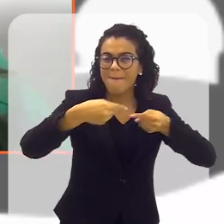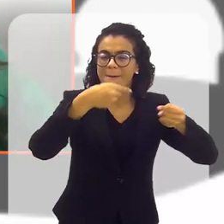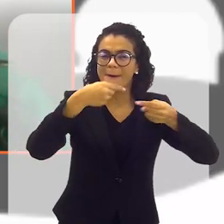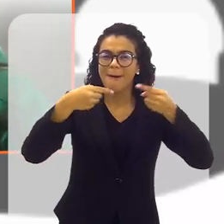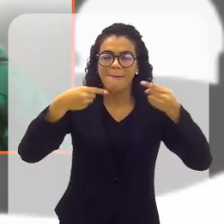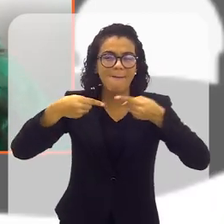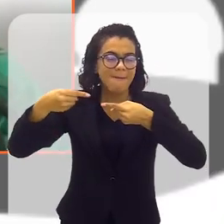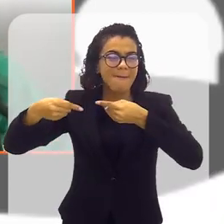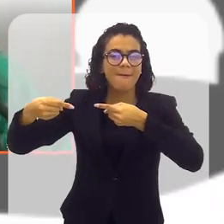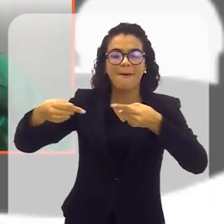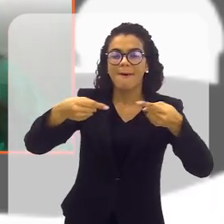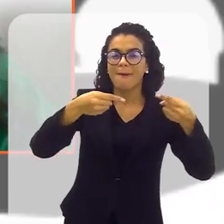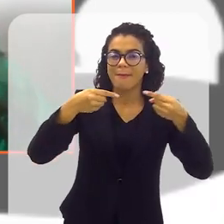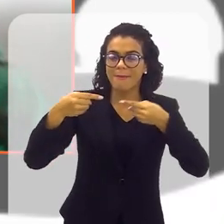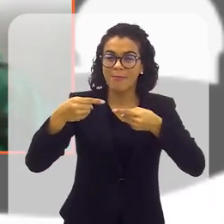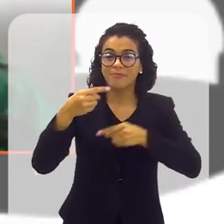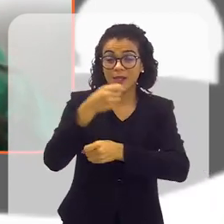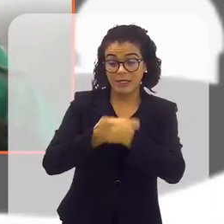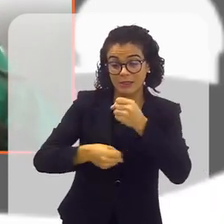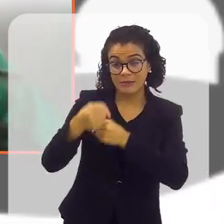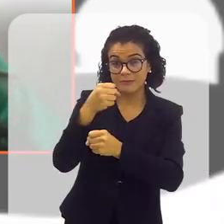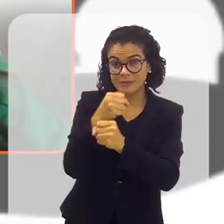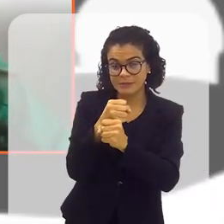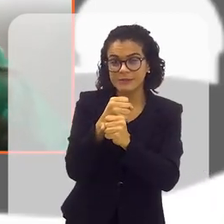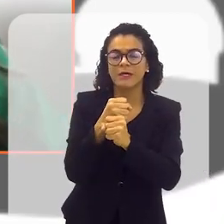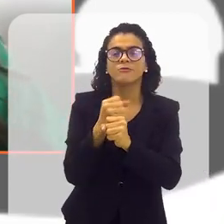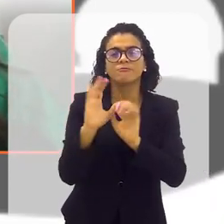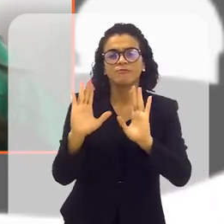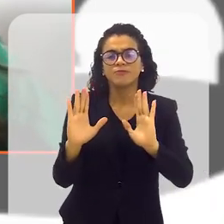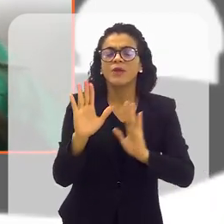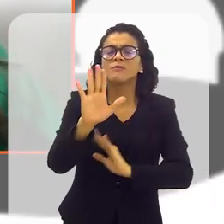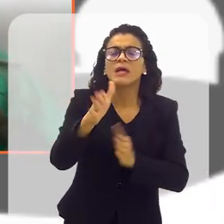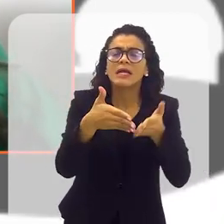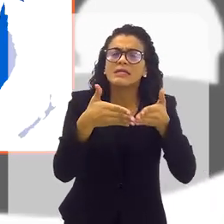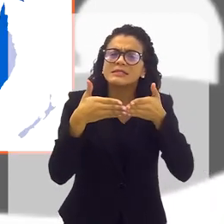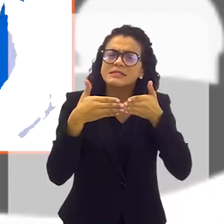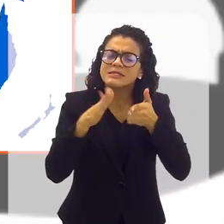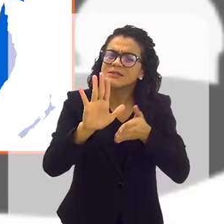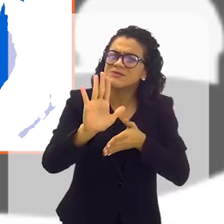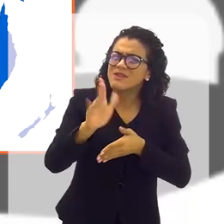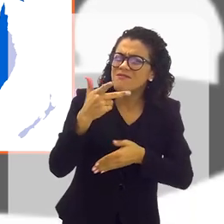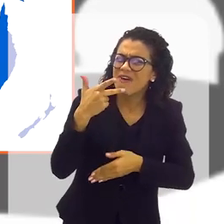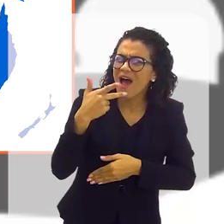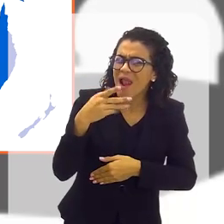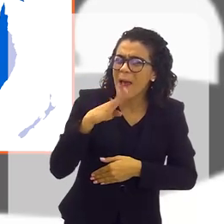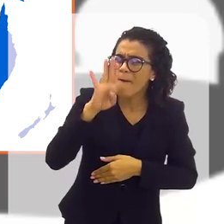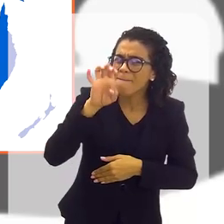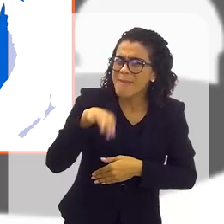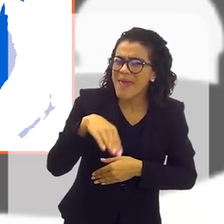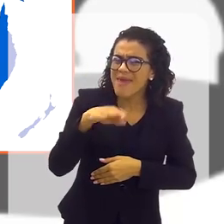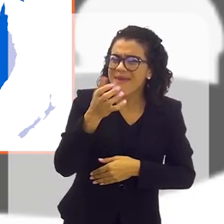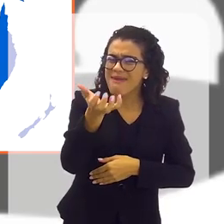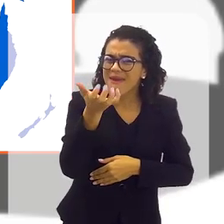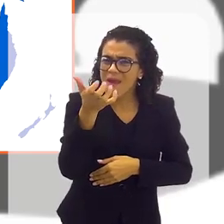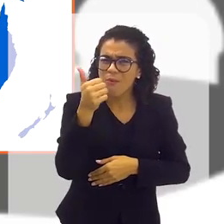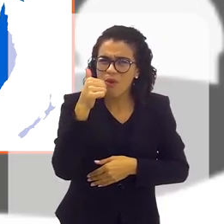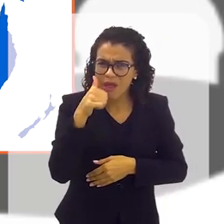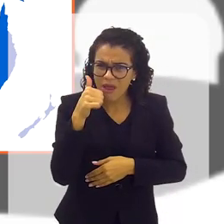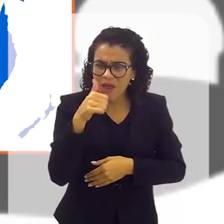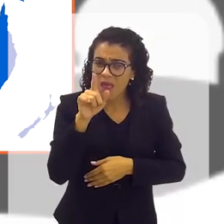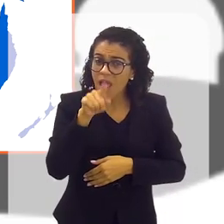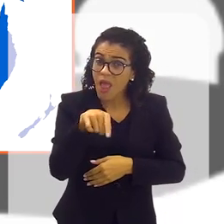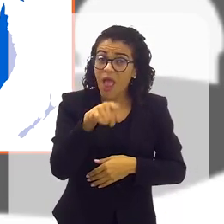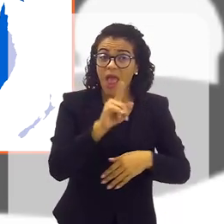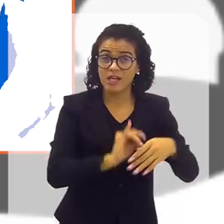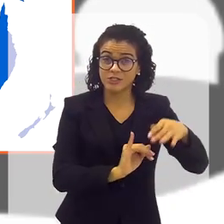inspirá-las, né? De alguma forma. Então, nós fizemos, no ano passado, um evento... Gabra, com licença, você fala o Bem Querer Mulher, quando você se refere a